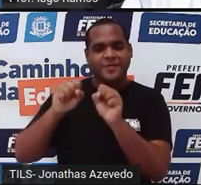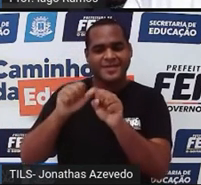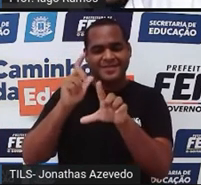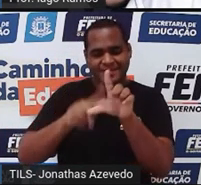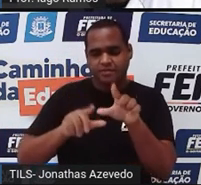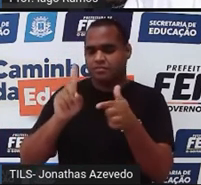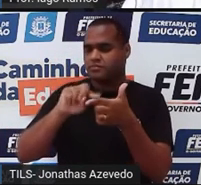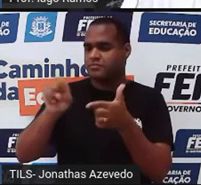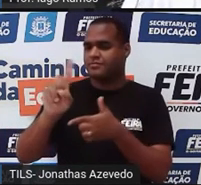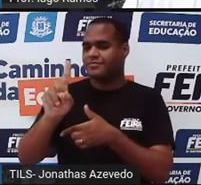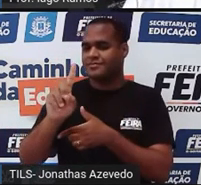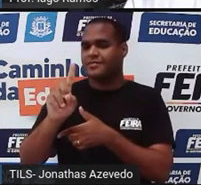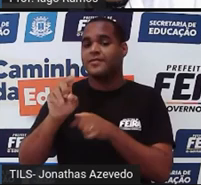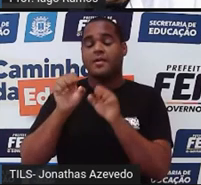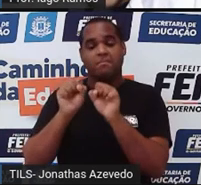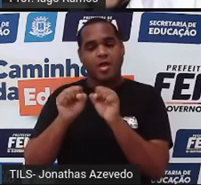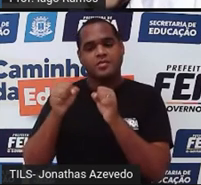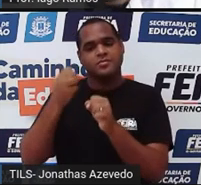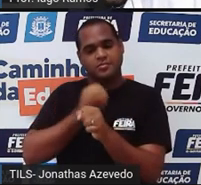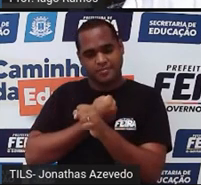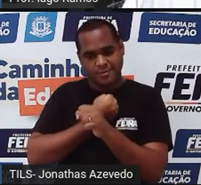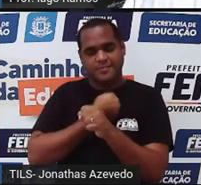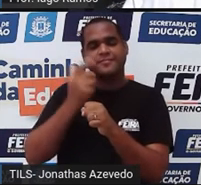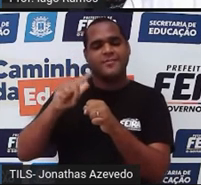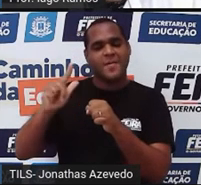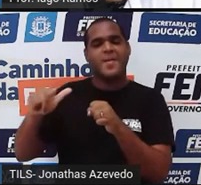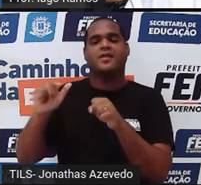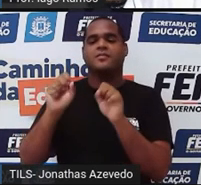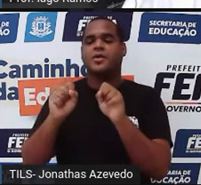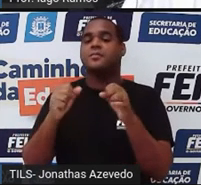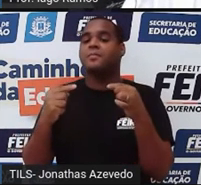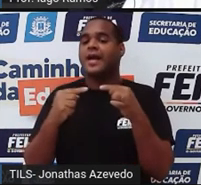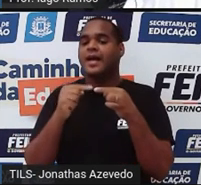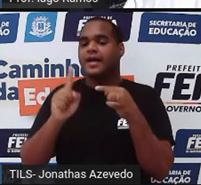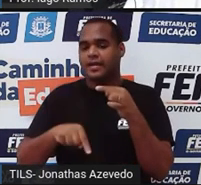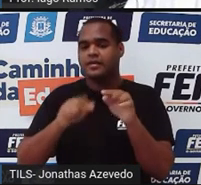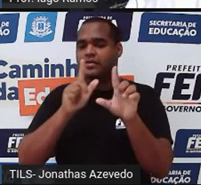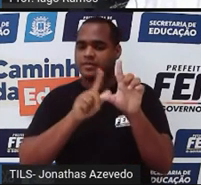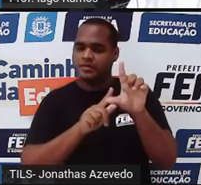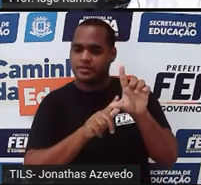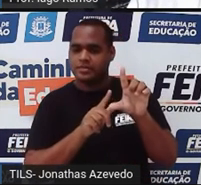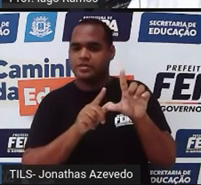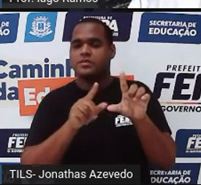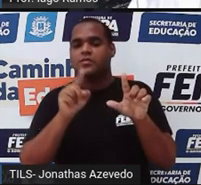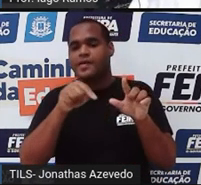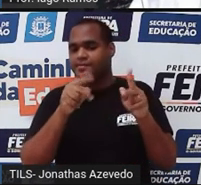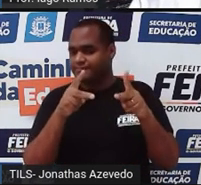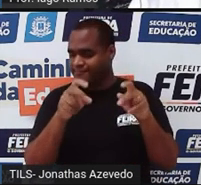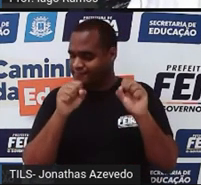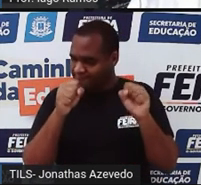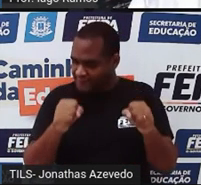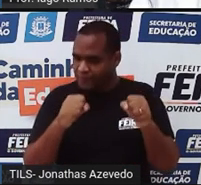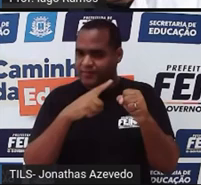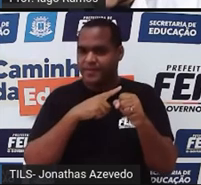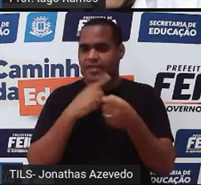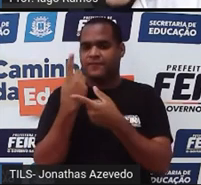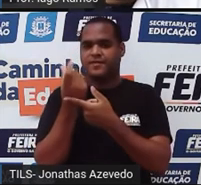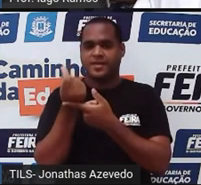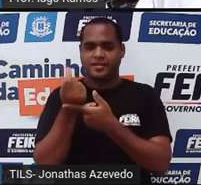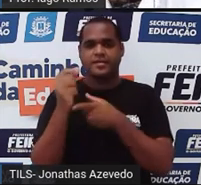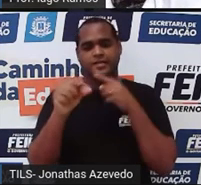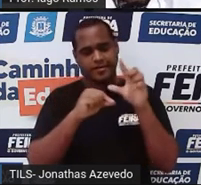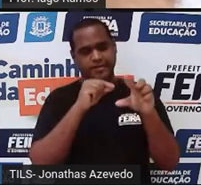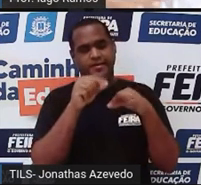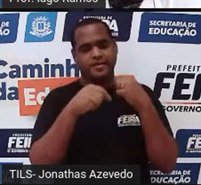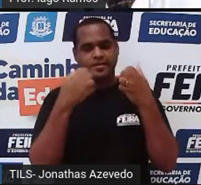não tem problema, pode repetir número também, mas no caso da letra, né, a gente continua com as 26 opções